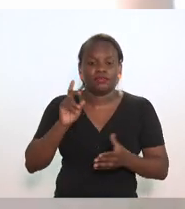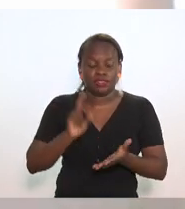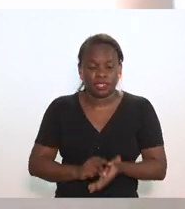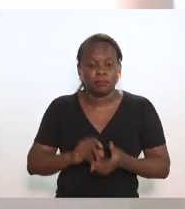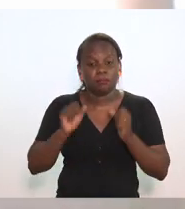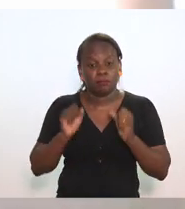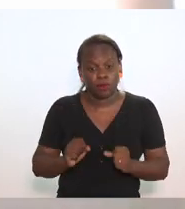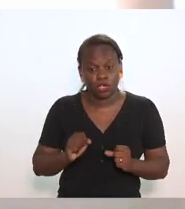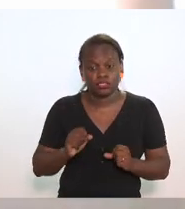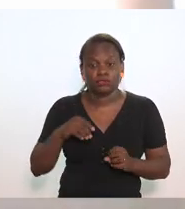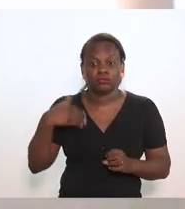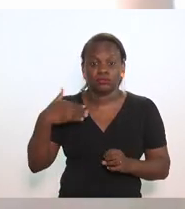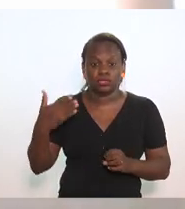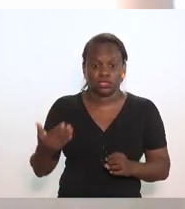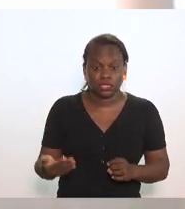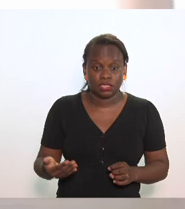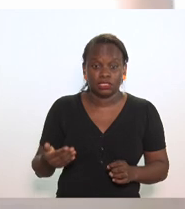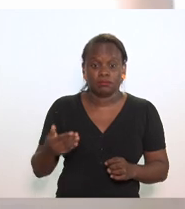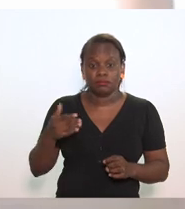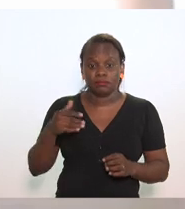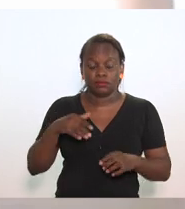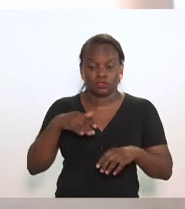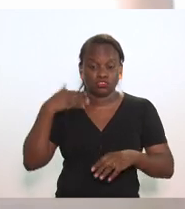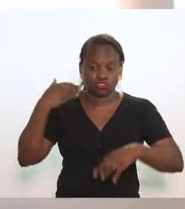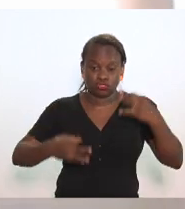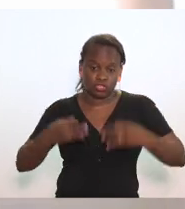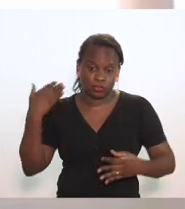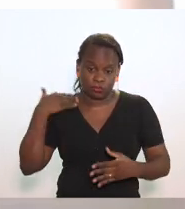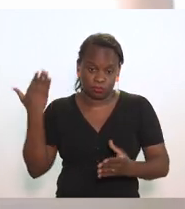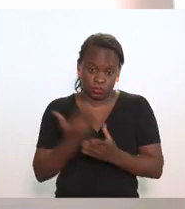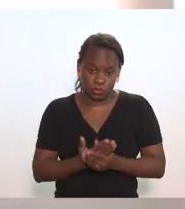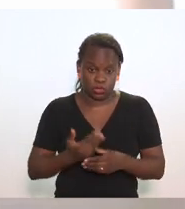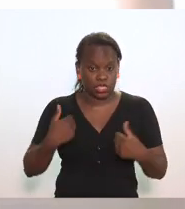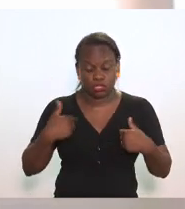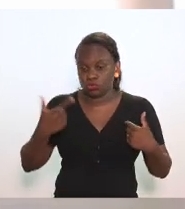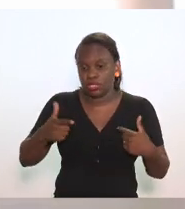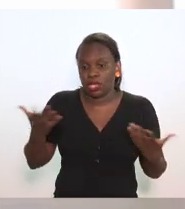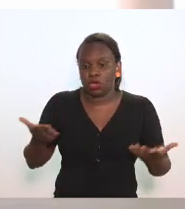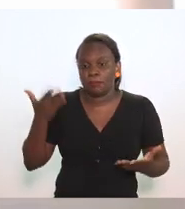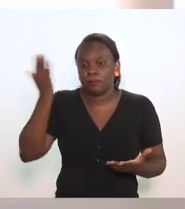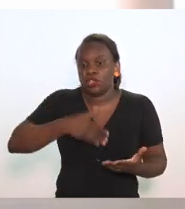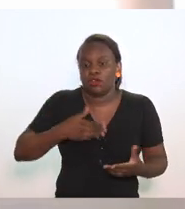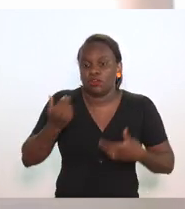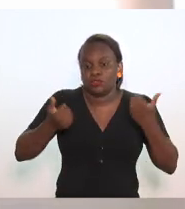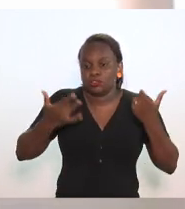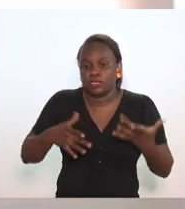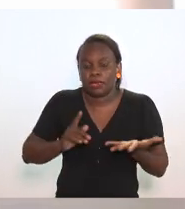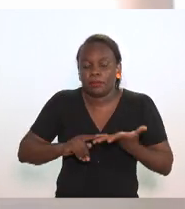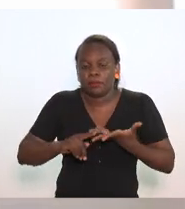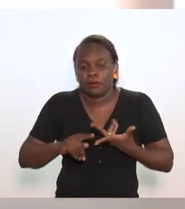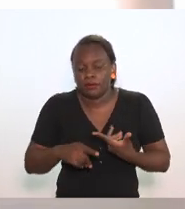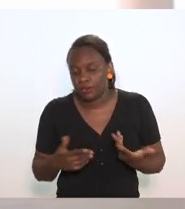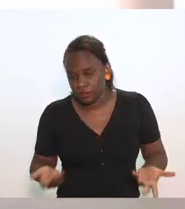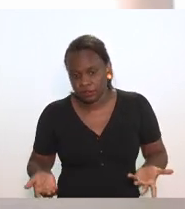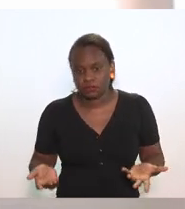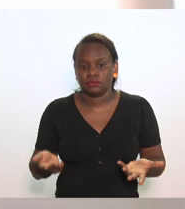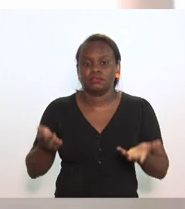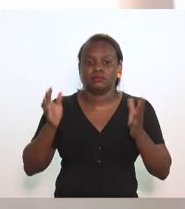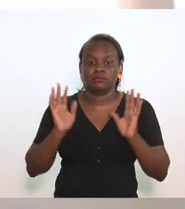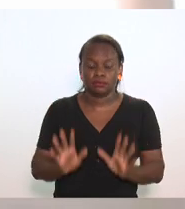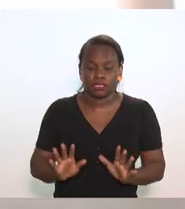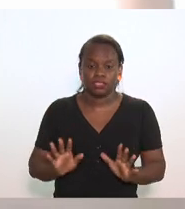pode sofrer uma discussão judicial que eu não tenho elementos aqui agora para pormenorizar a questão